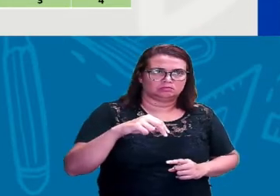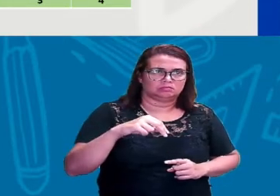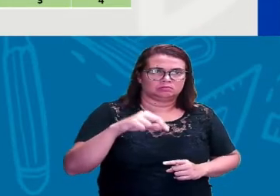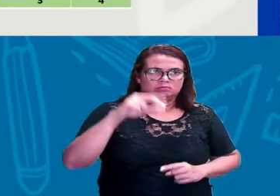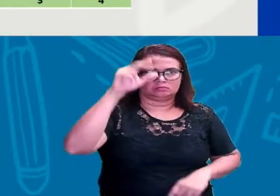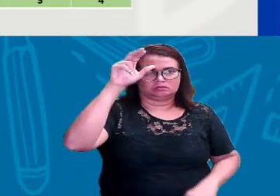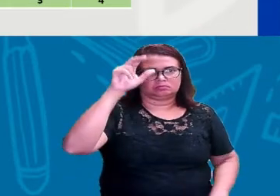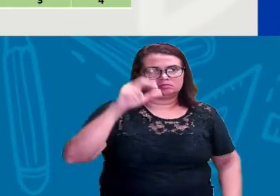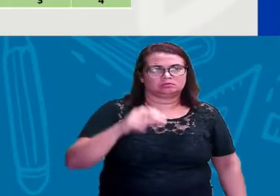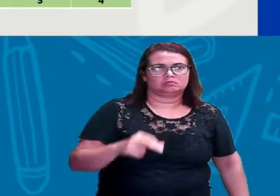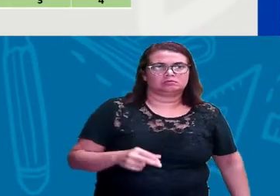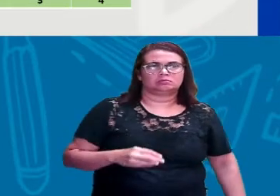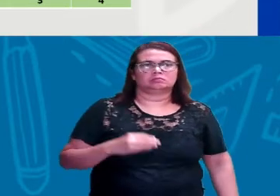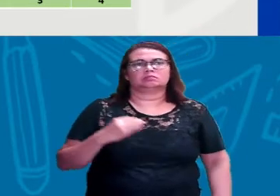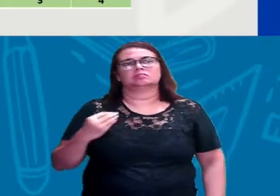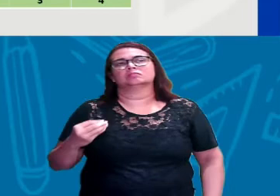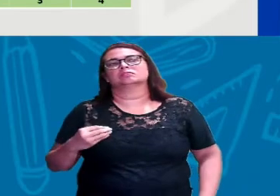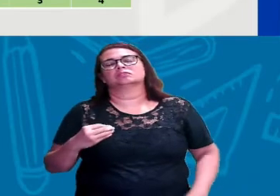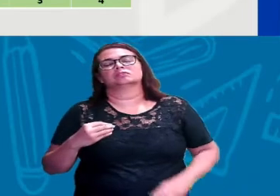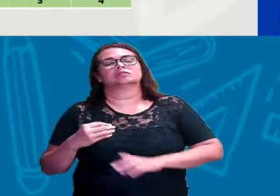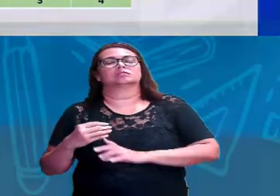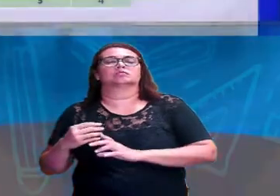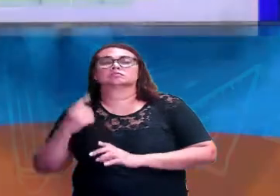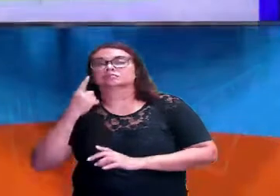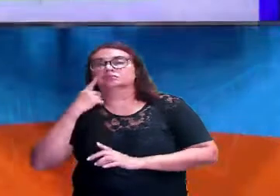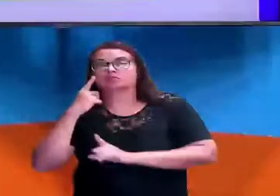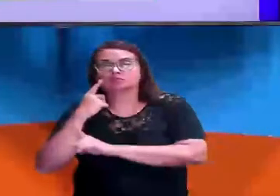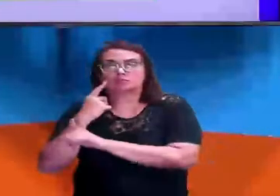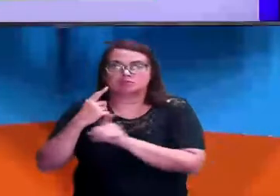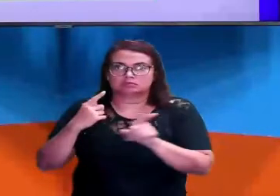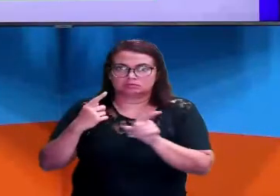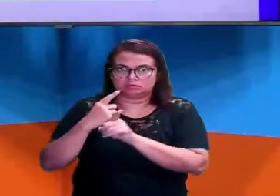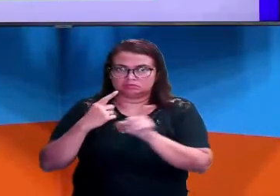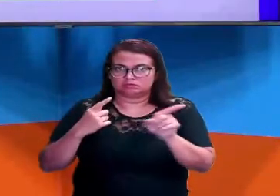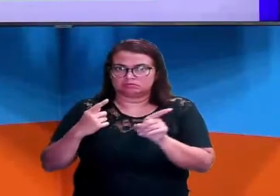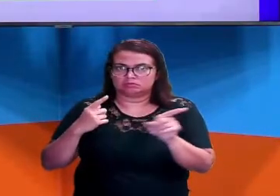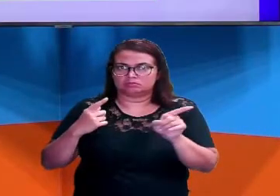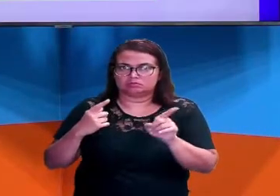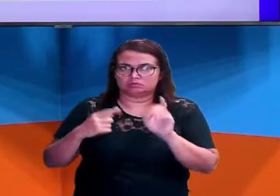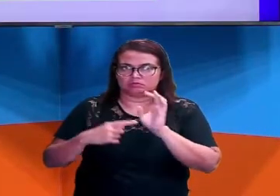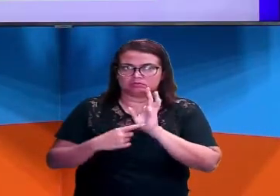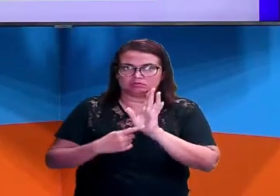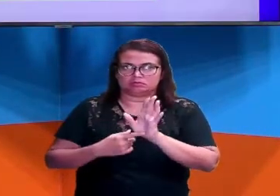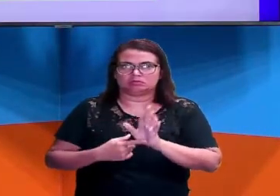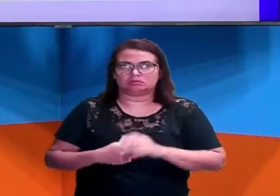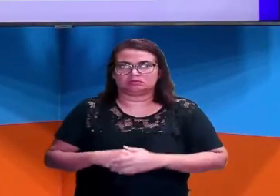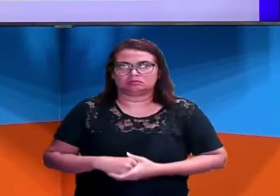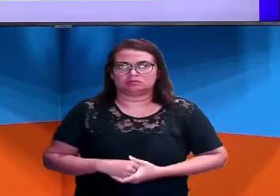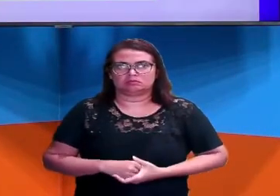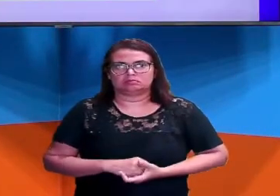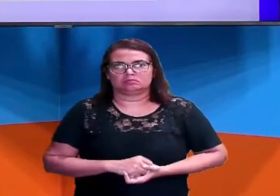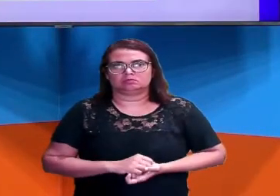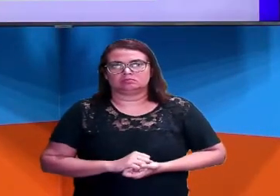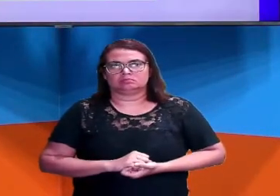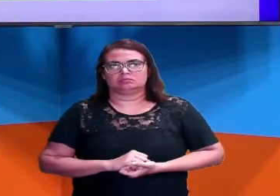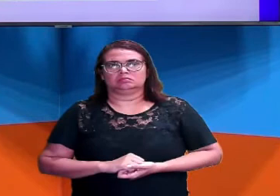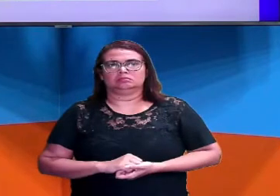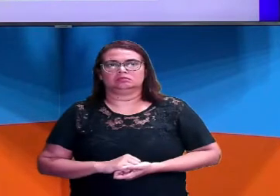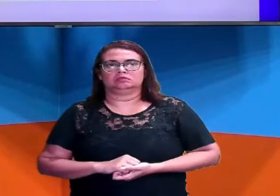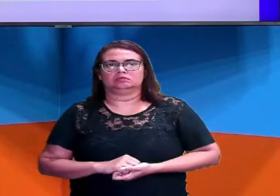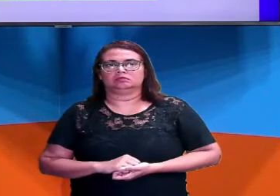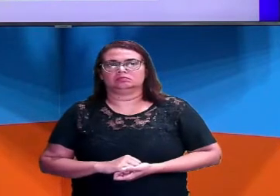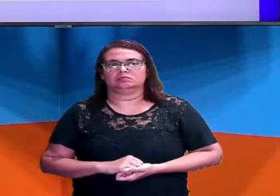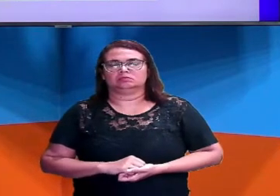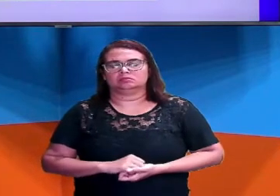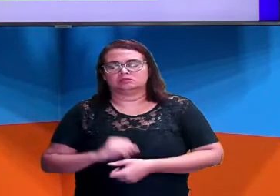casa que está aqui com essa seta aqui que eu estou apontando para vocês. Certo? E a segunda casa seria essa. Porque eu não